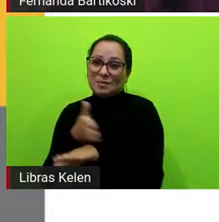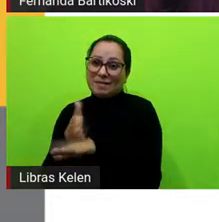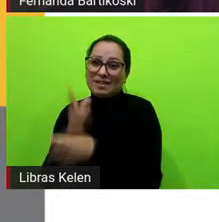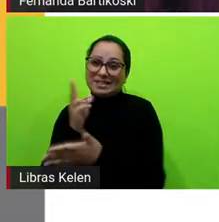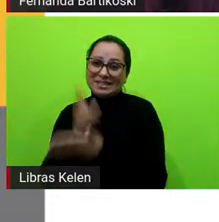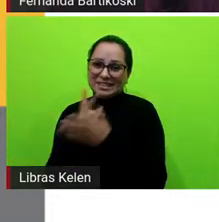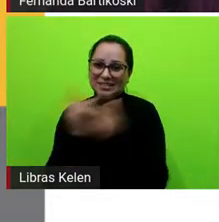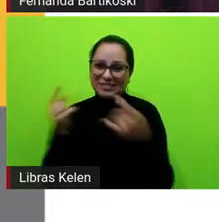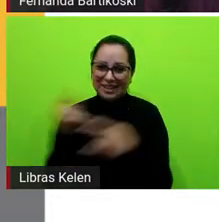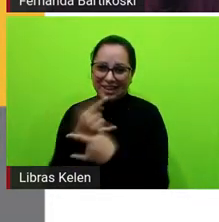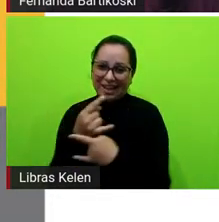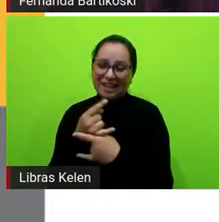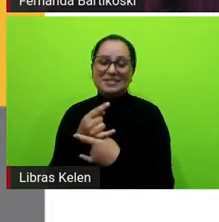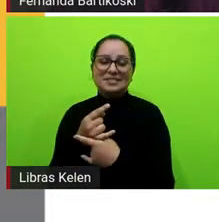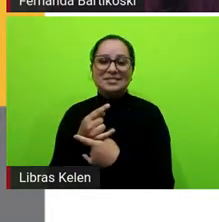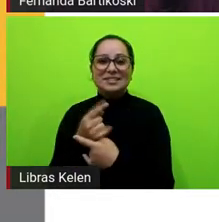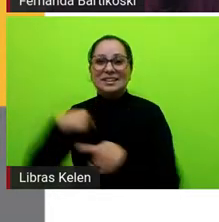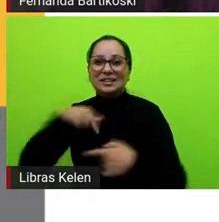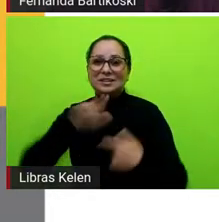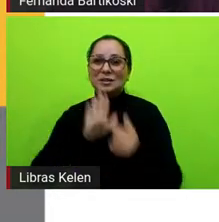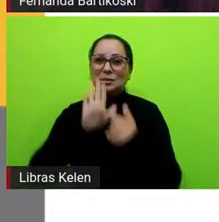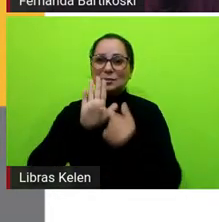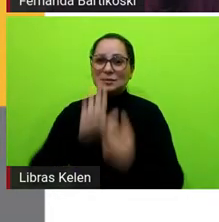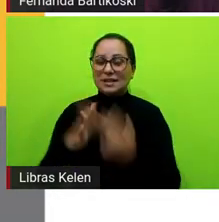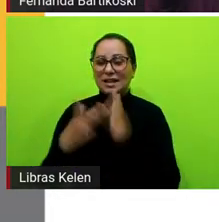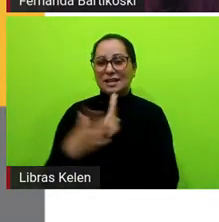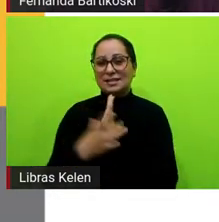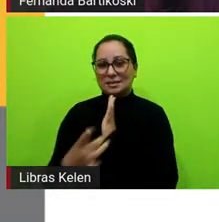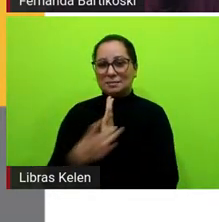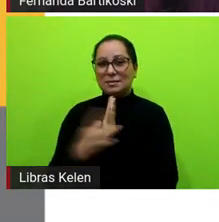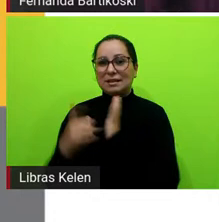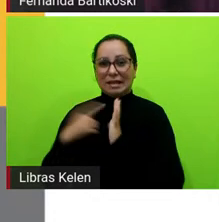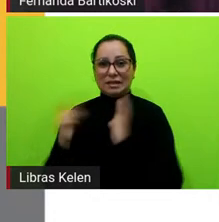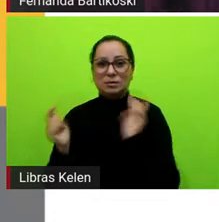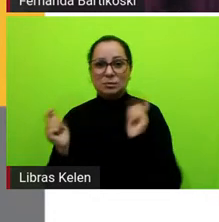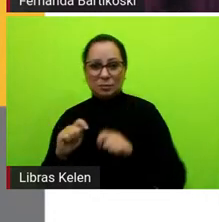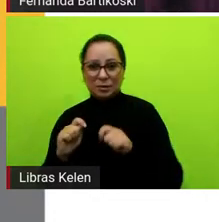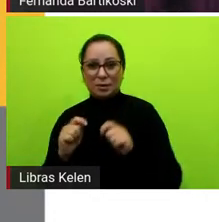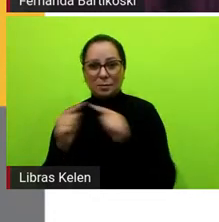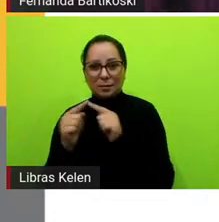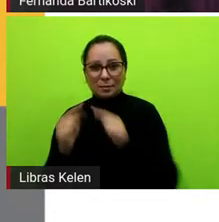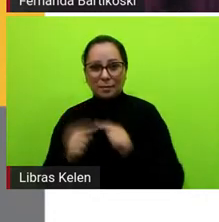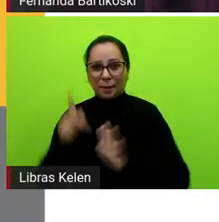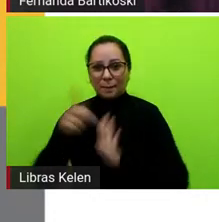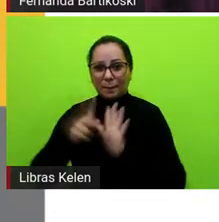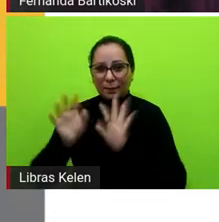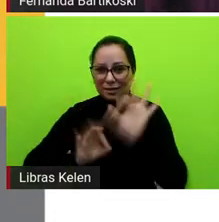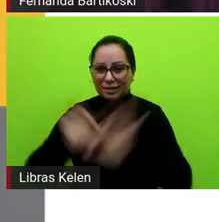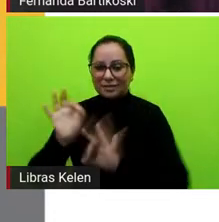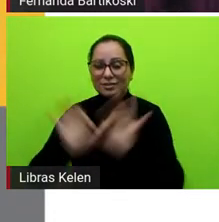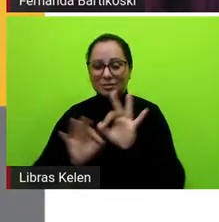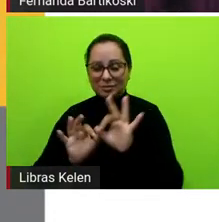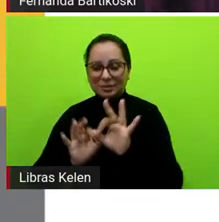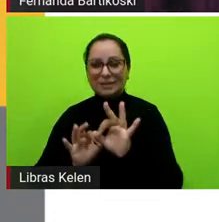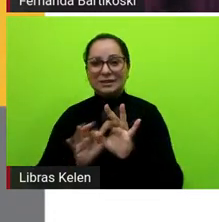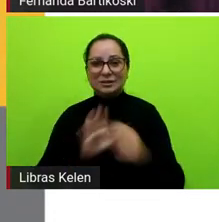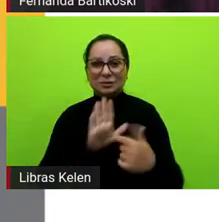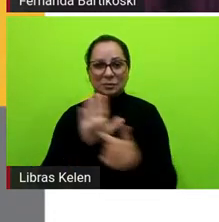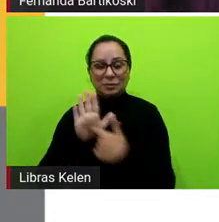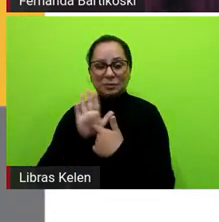a gente mostra aqui as habilidades que vão embasar o planejamento que aparece